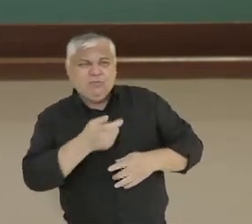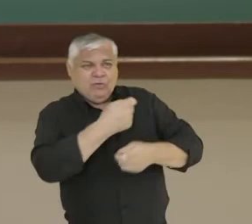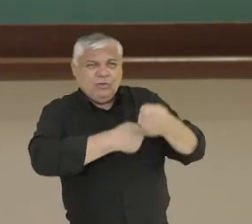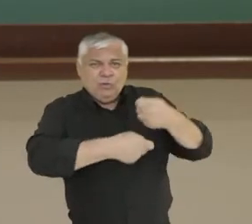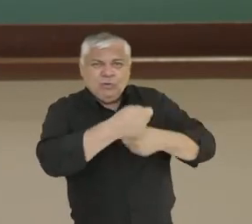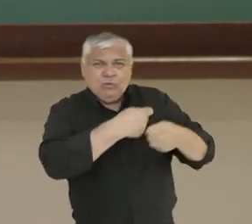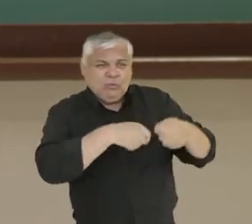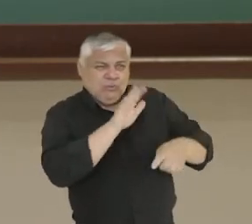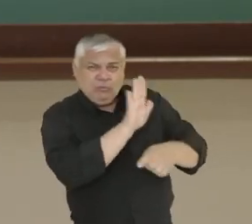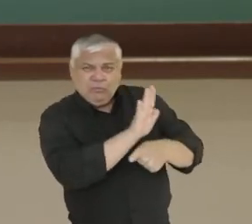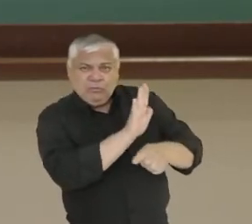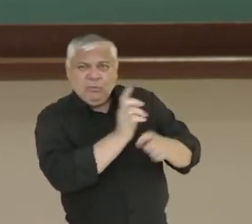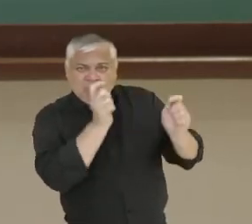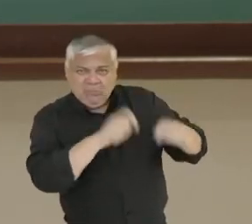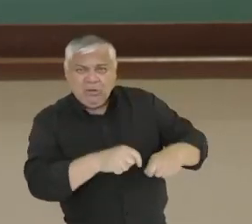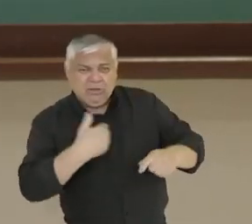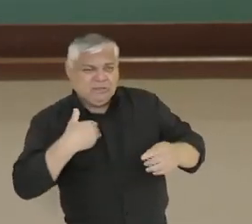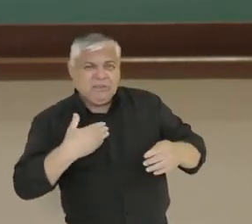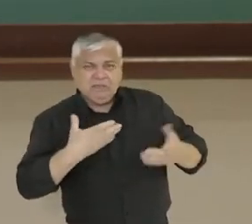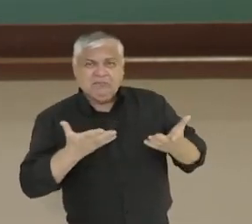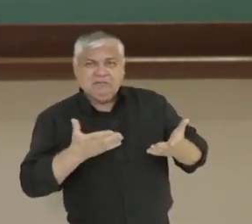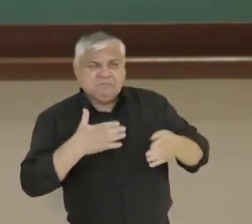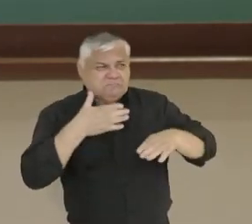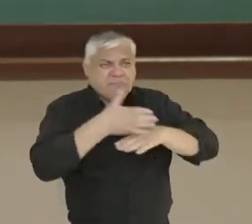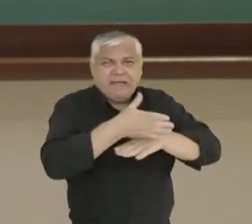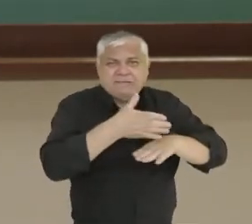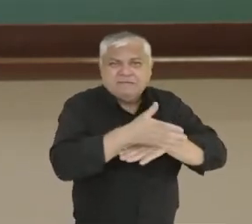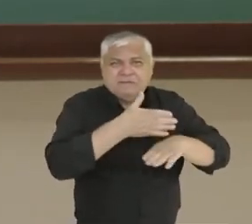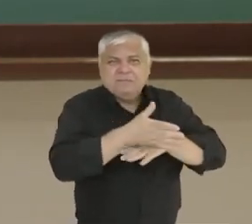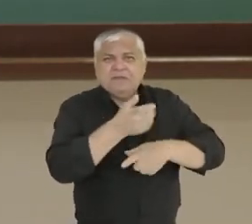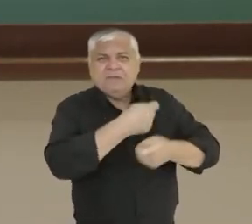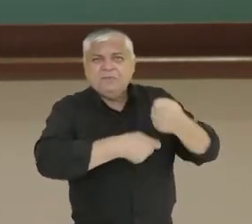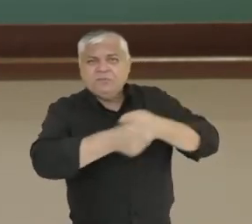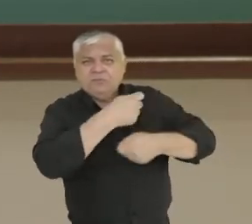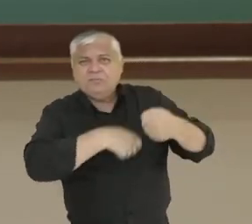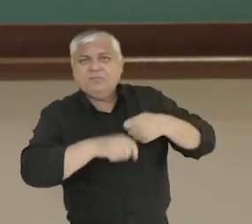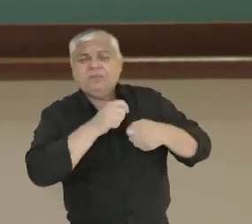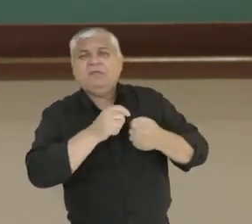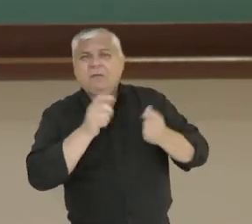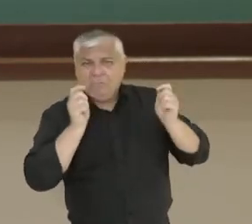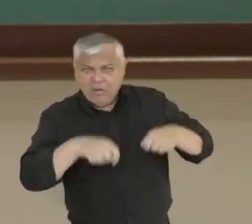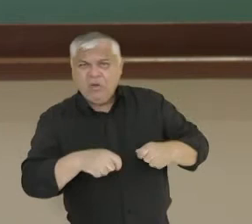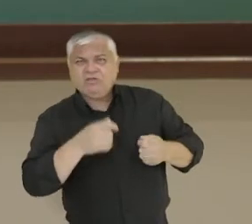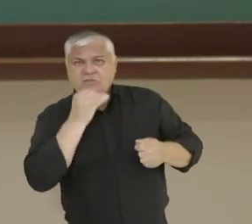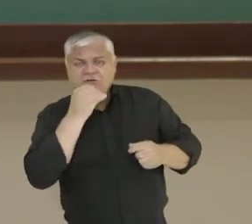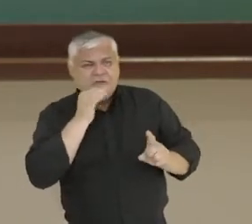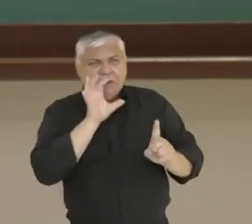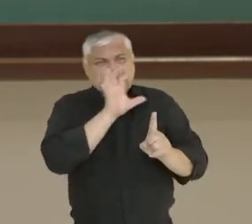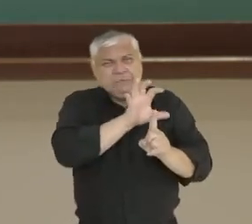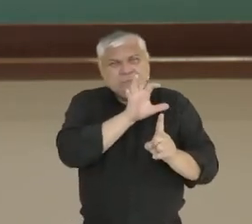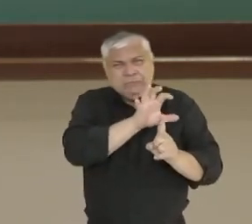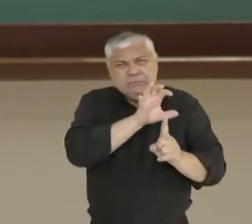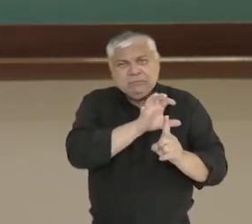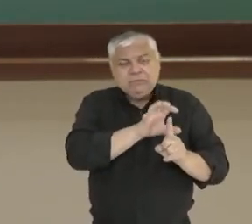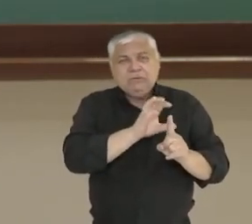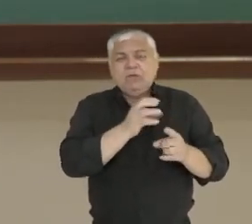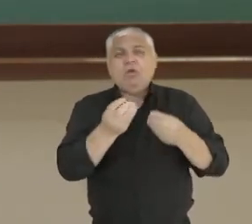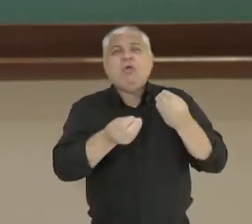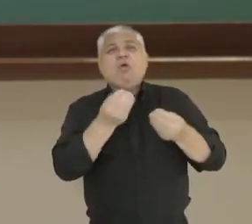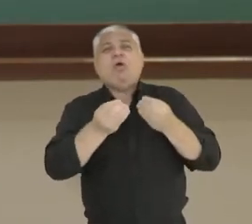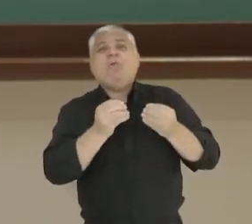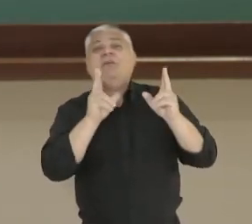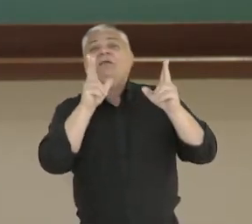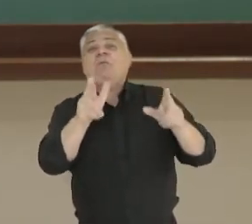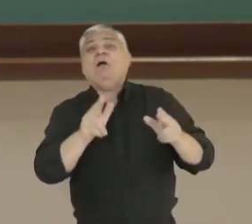O governo, ele deveria participar mais das iniciativas econômicas, interferir na economia, como era o